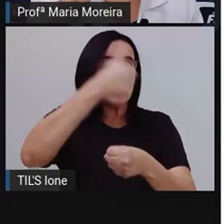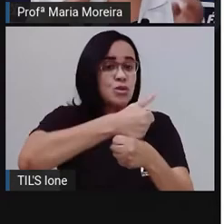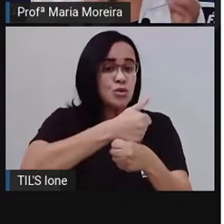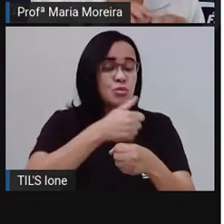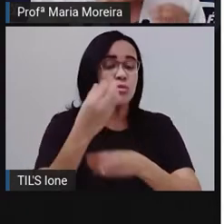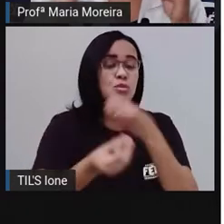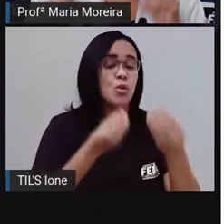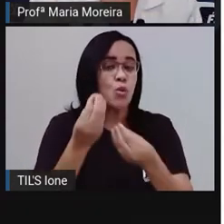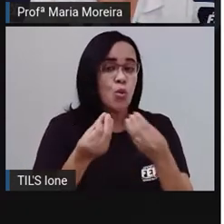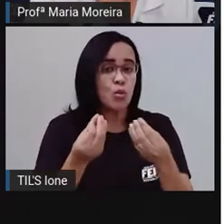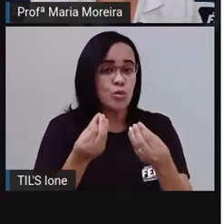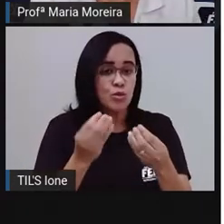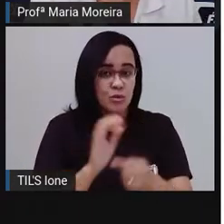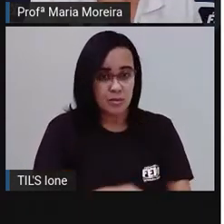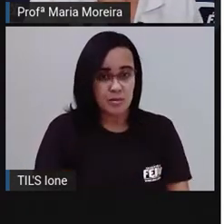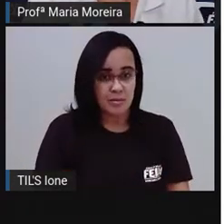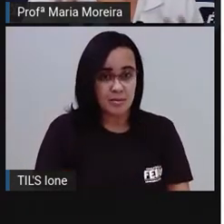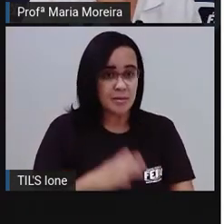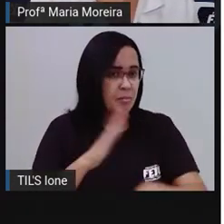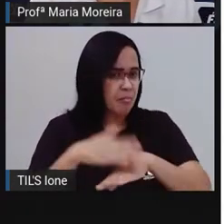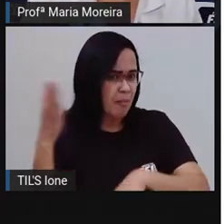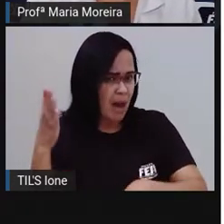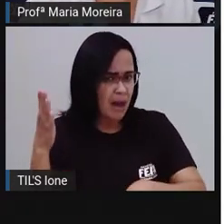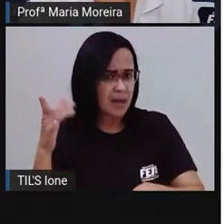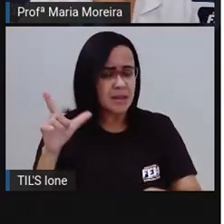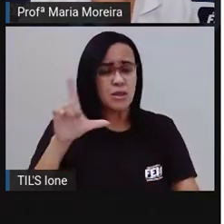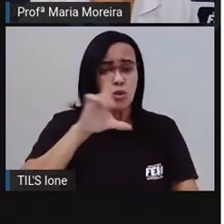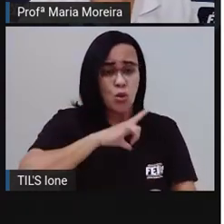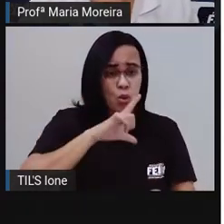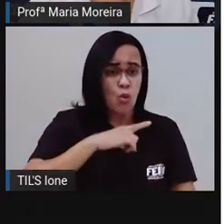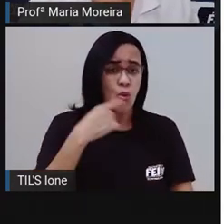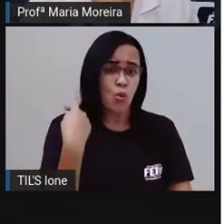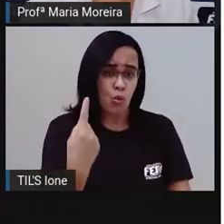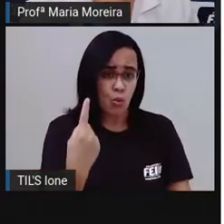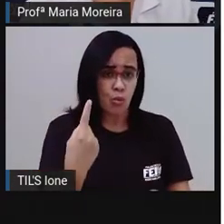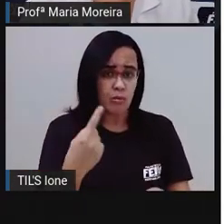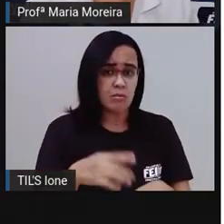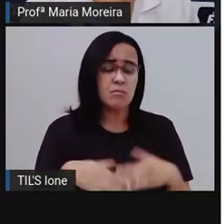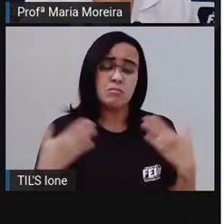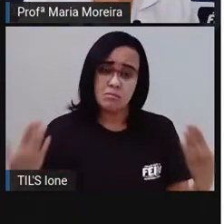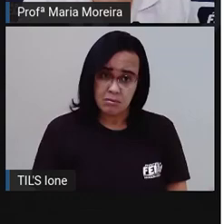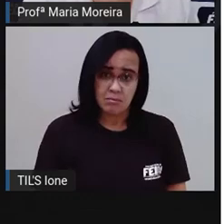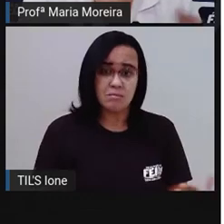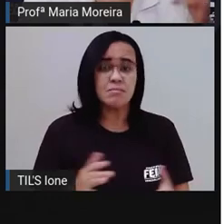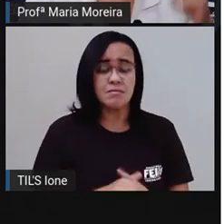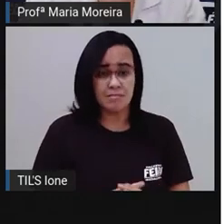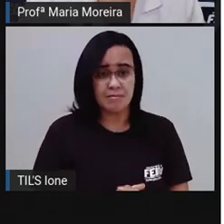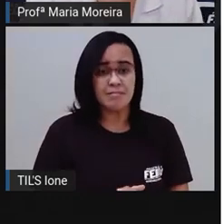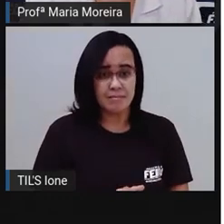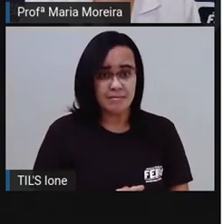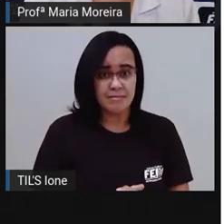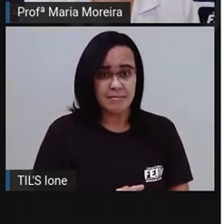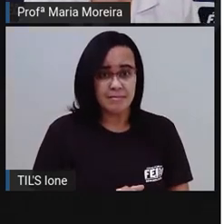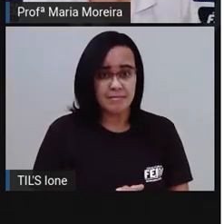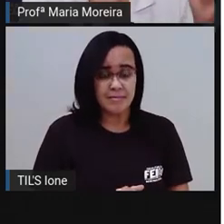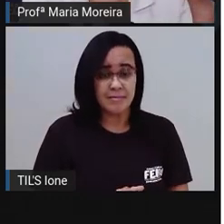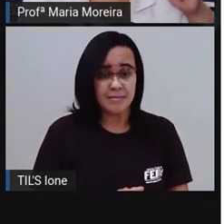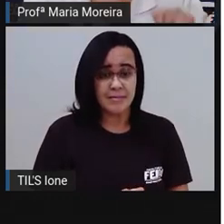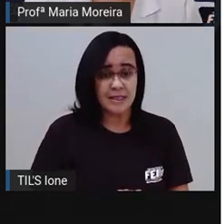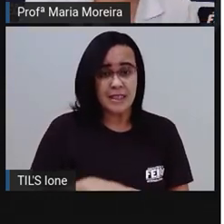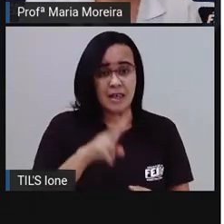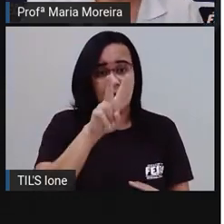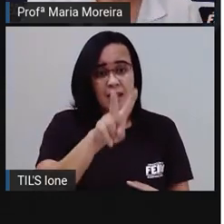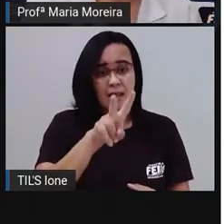pessoas, é singular ou plural? Plural. Então, eu já posso tirar o quê aqui? O elas. Só que Viviane e Carla.